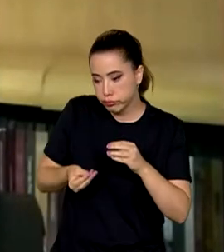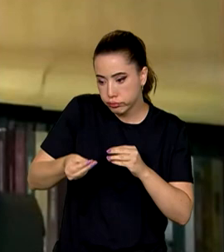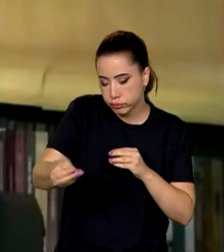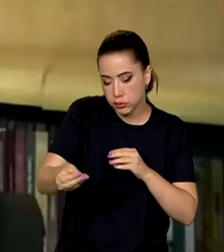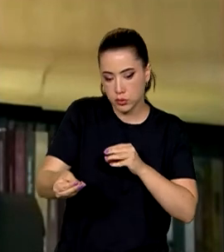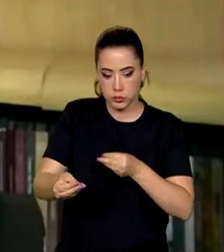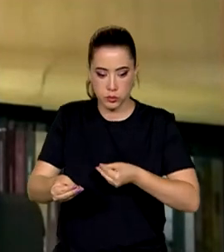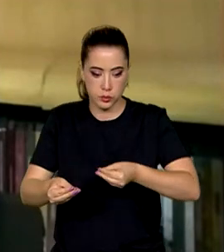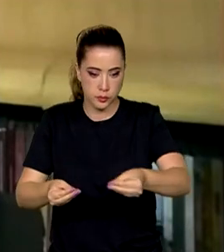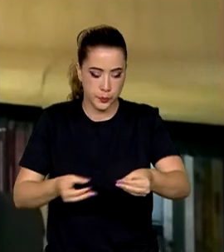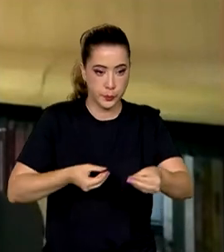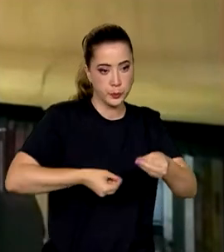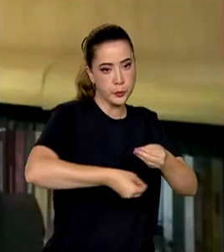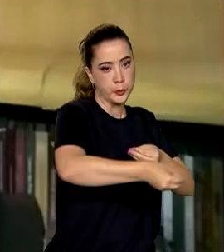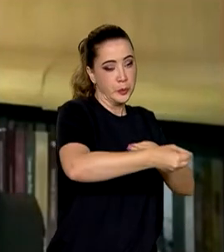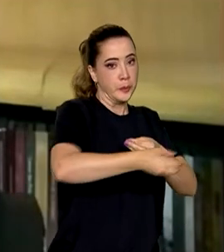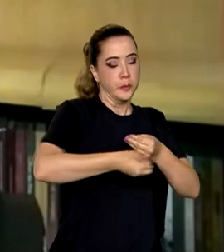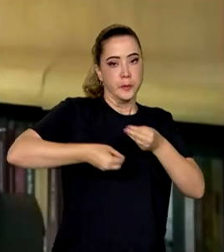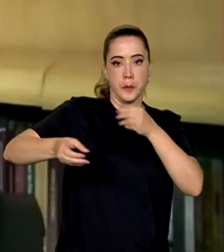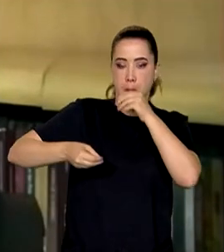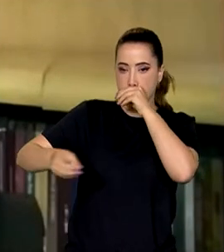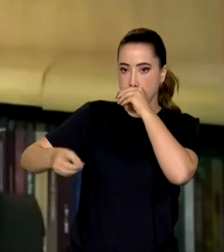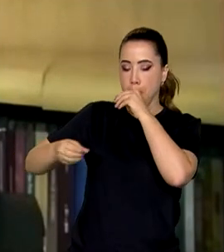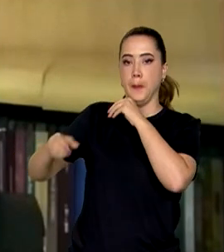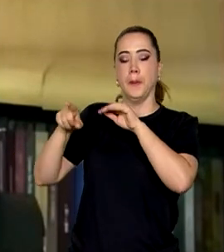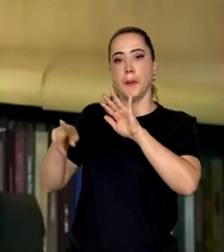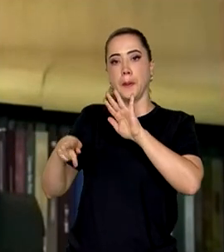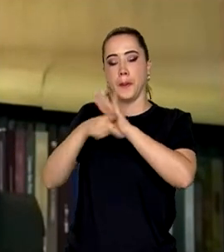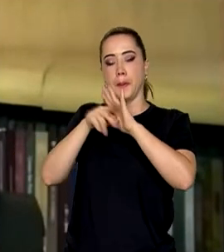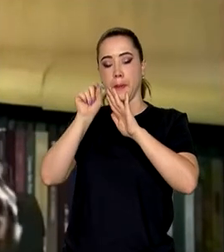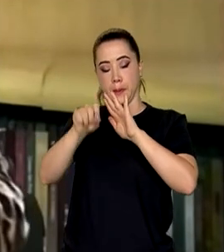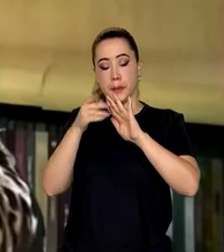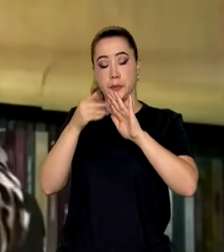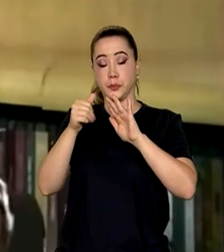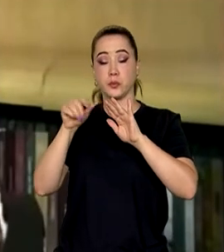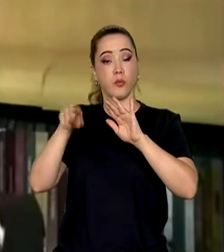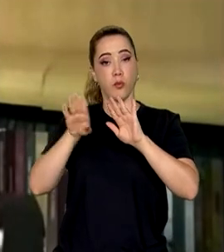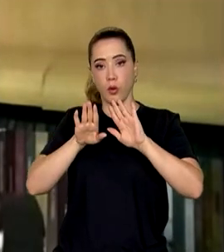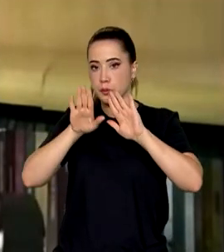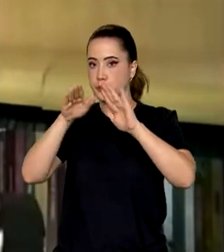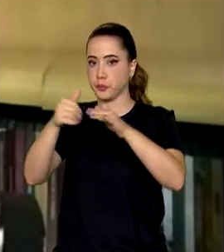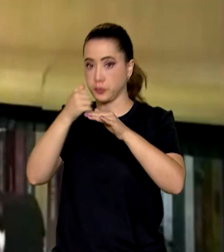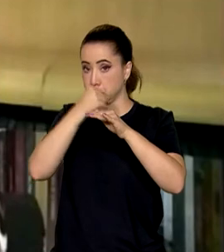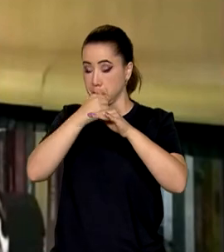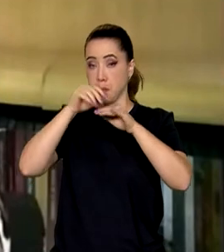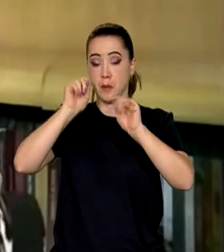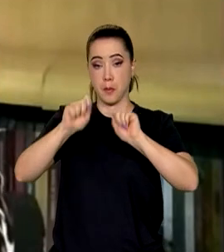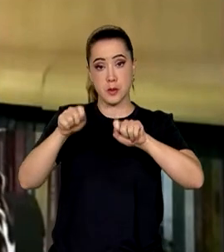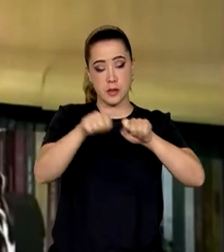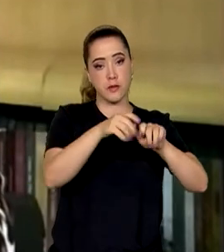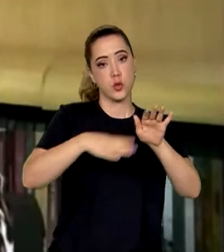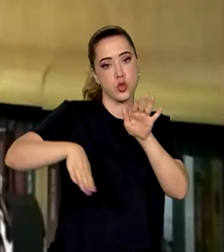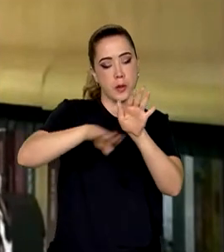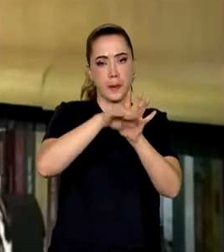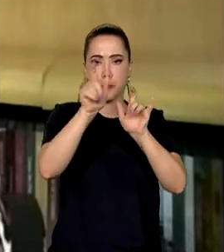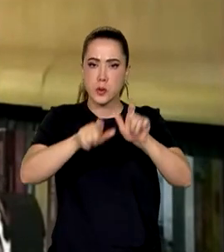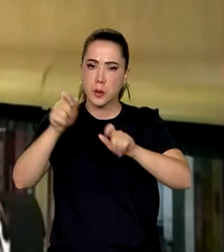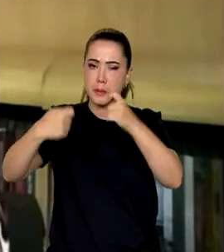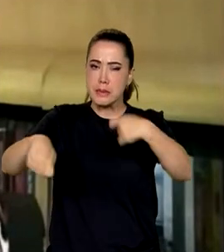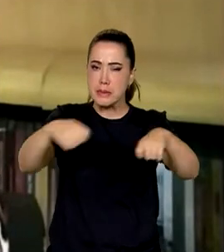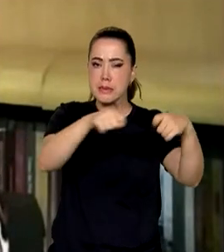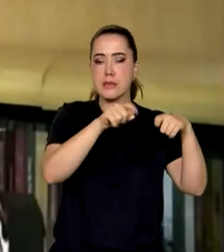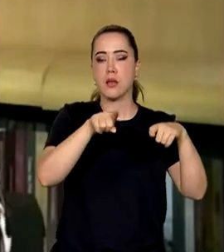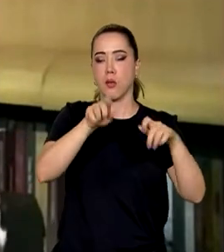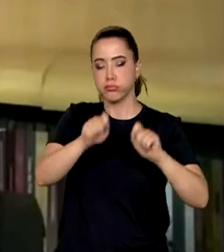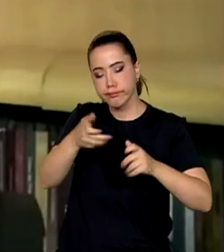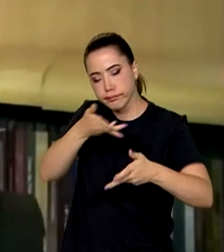essa descentralização mais direcionada para chegar a quem mais precisa e a gente, a partir daí, começar a fazer